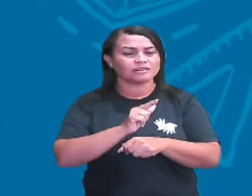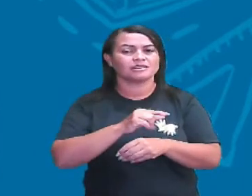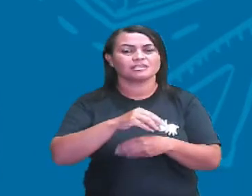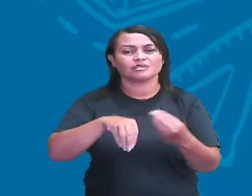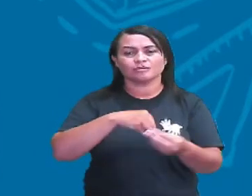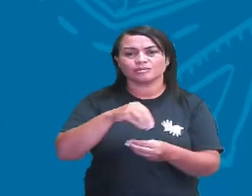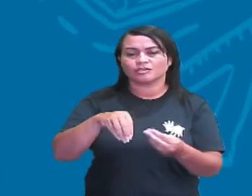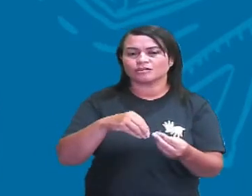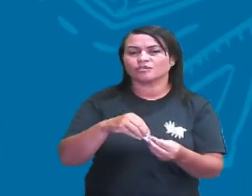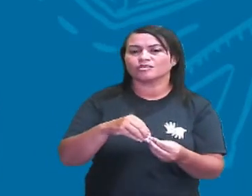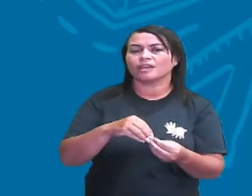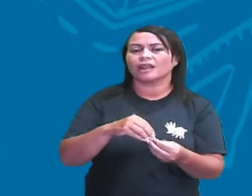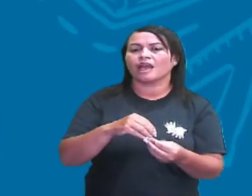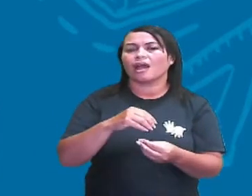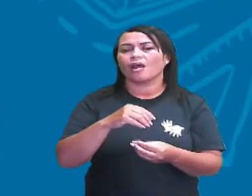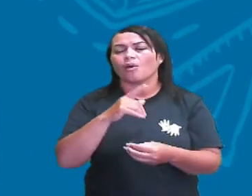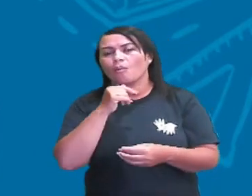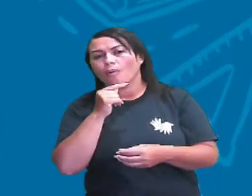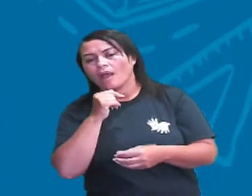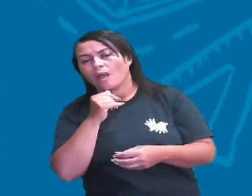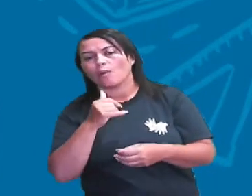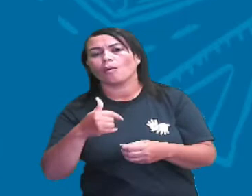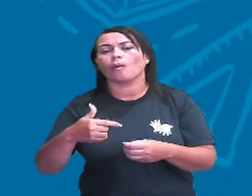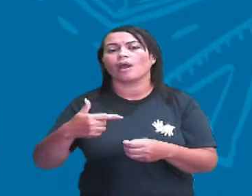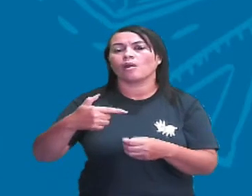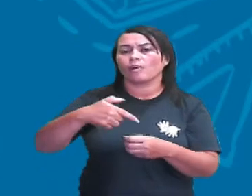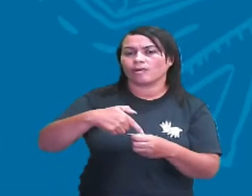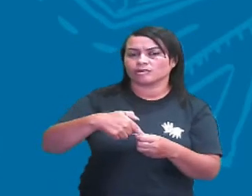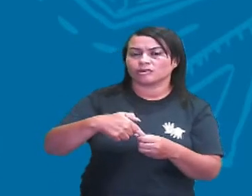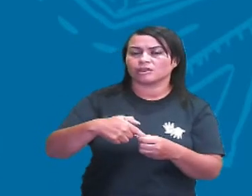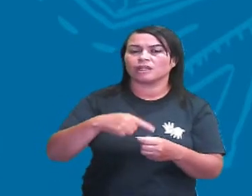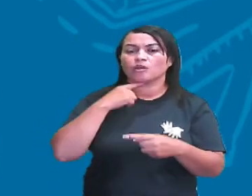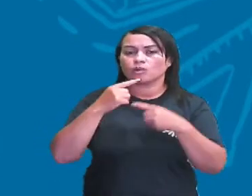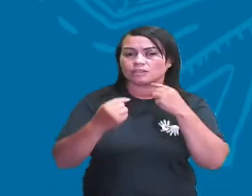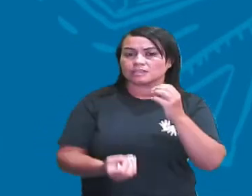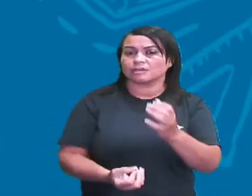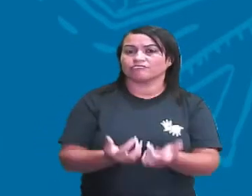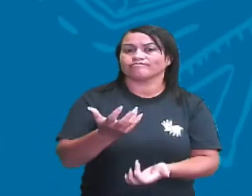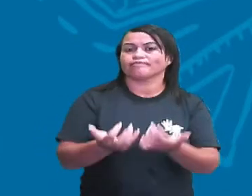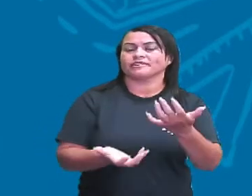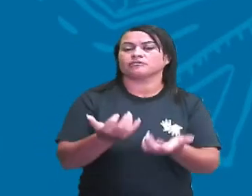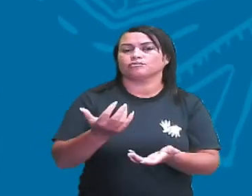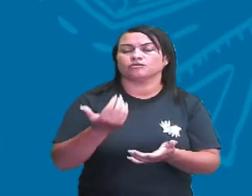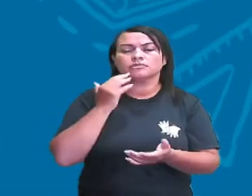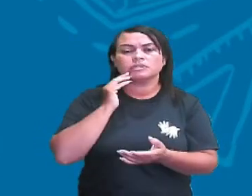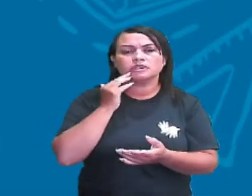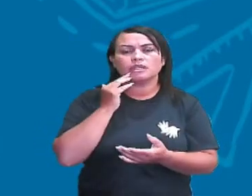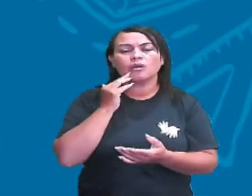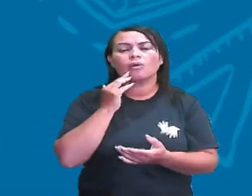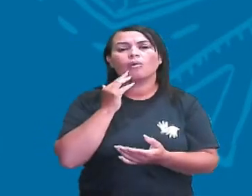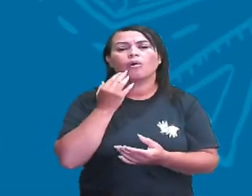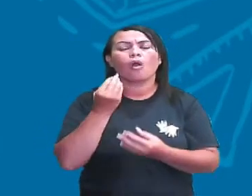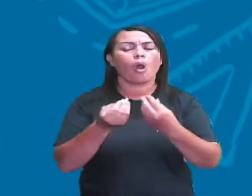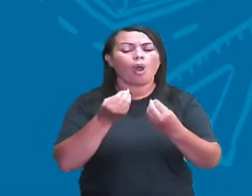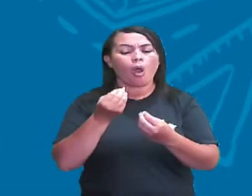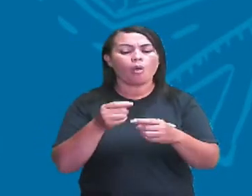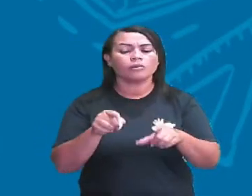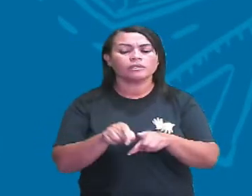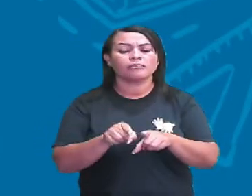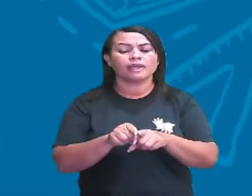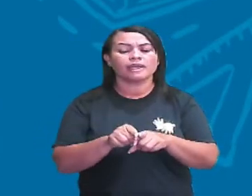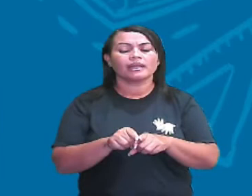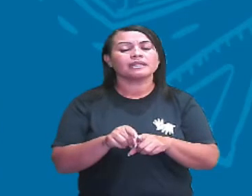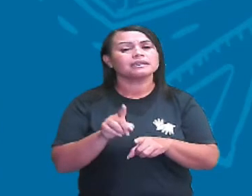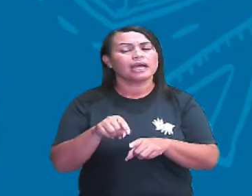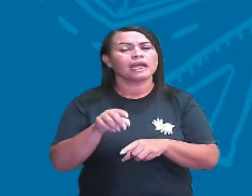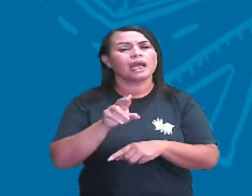a água, ou então, separar a gasolina dos materiais e ela não possa entrar em combustão, em explosão. Esse tipo de princípio